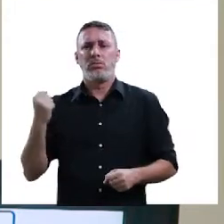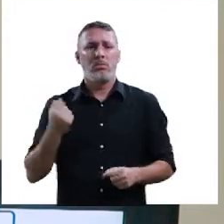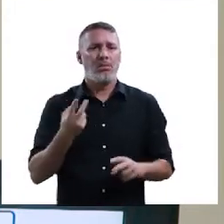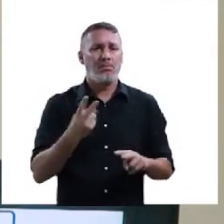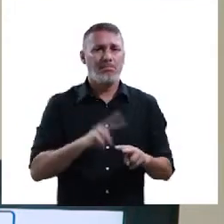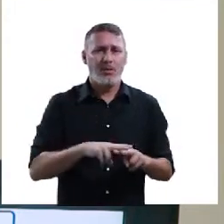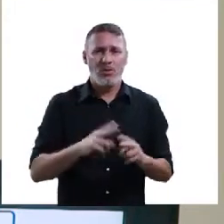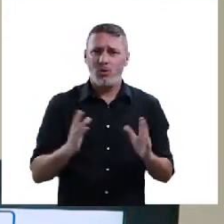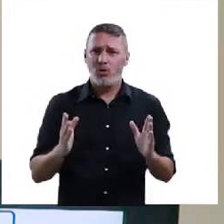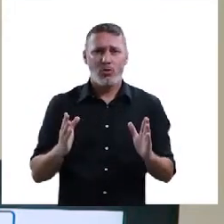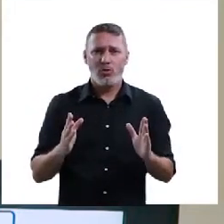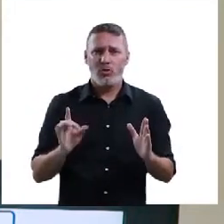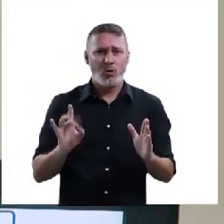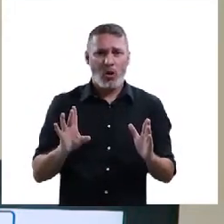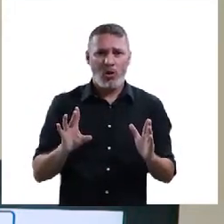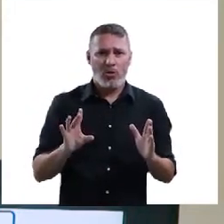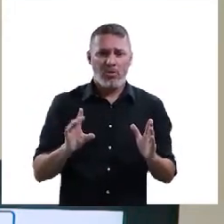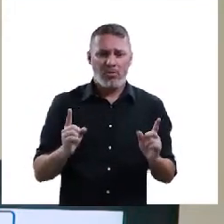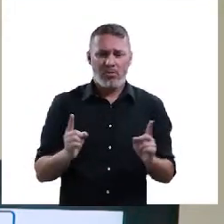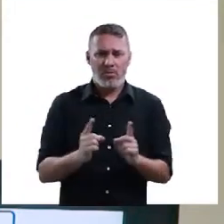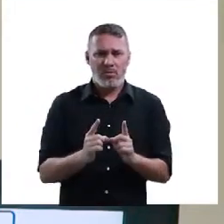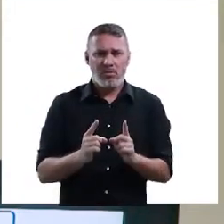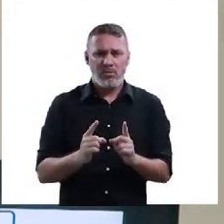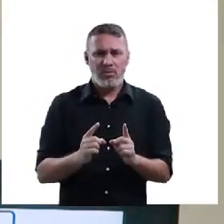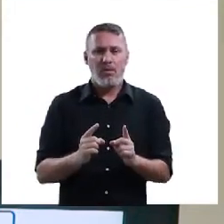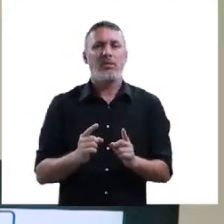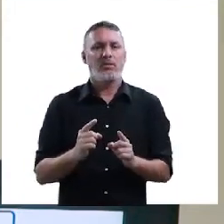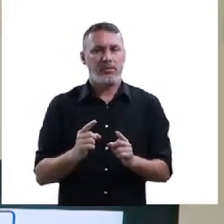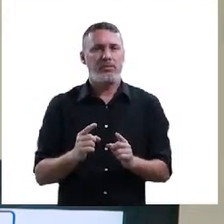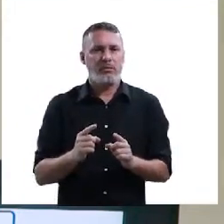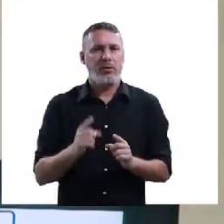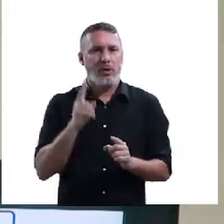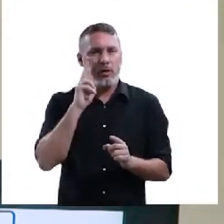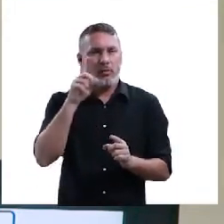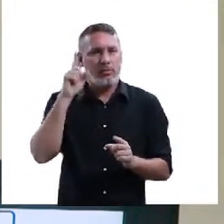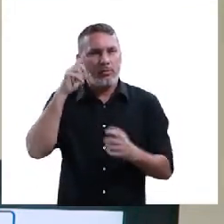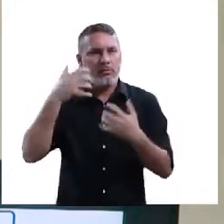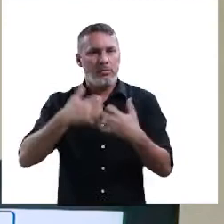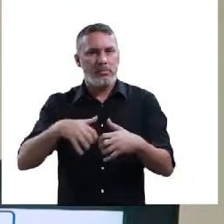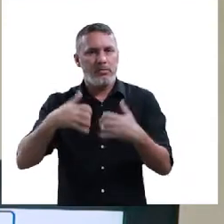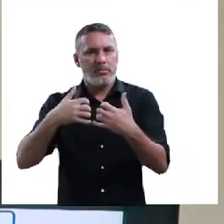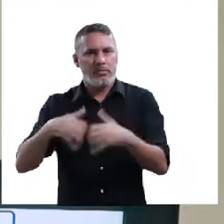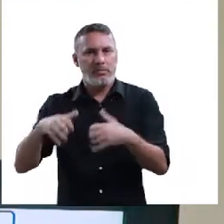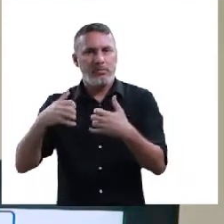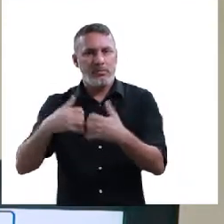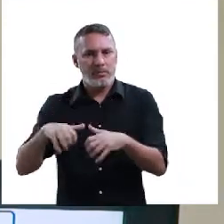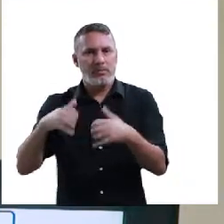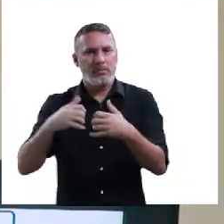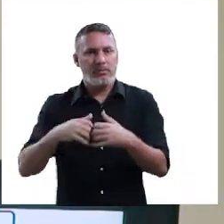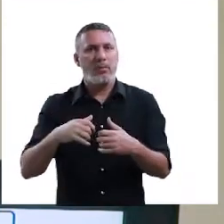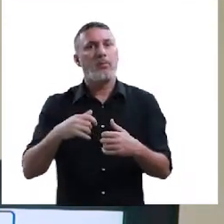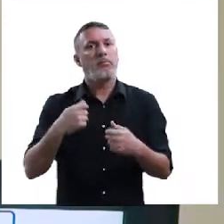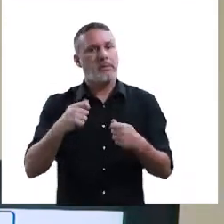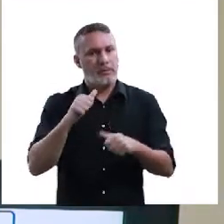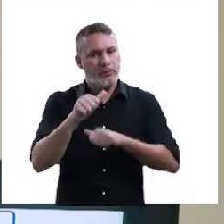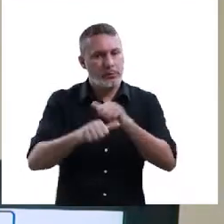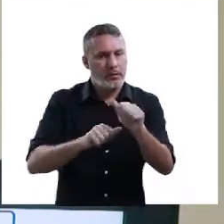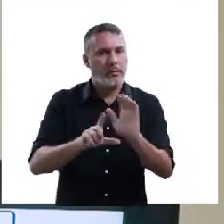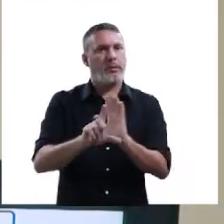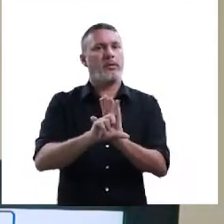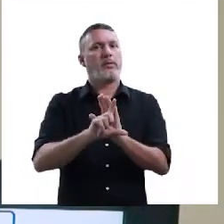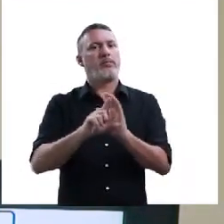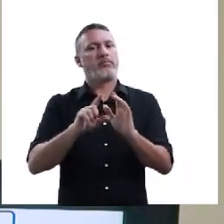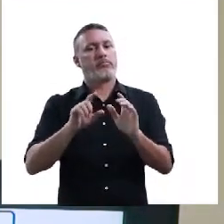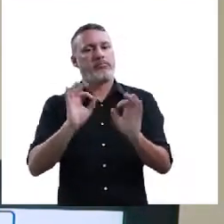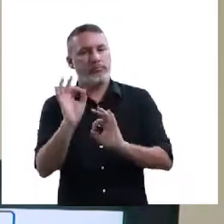assim? Só isso. Já pensou mais ou menos na sua proposta de intervenção? Que é necessário reformular as